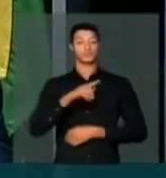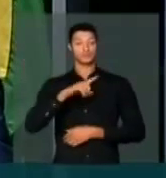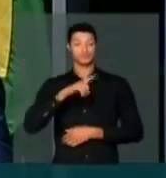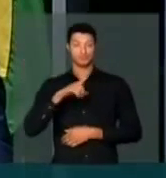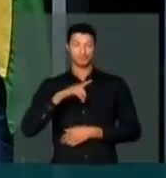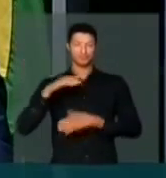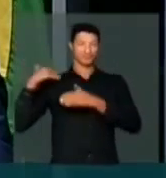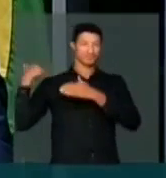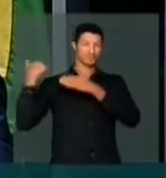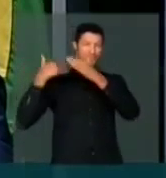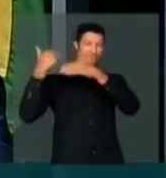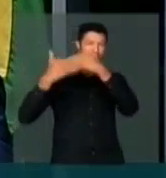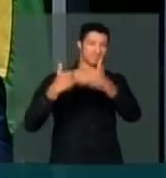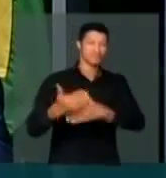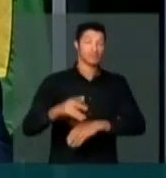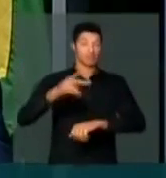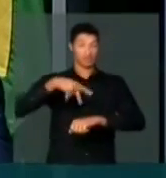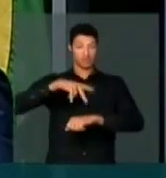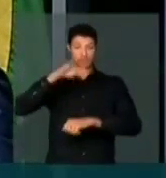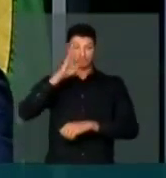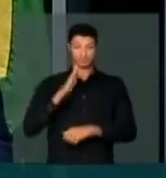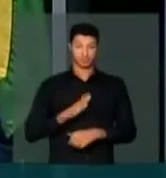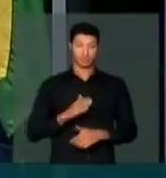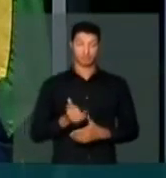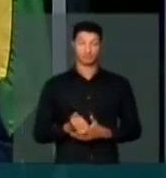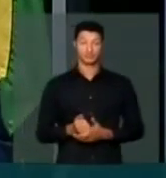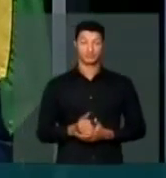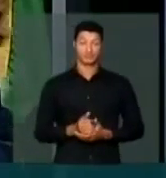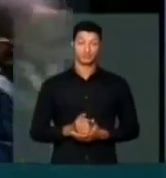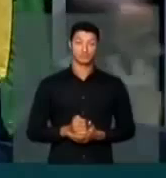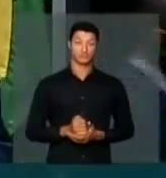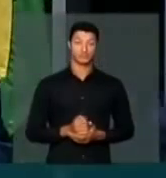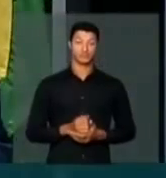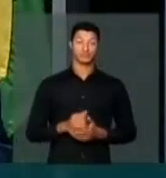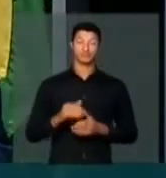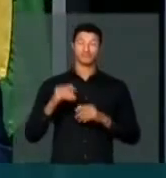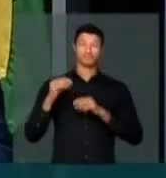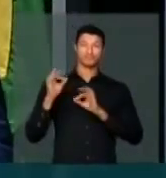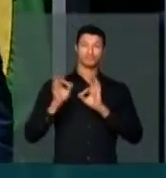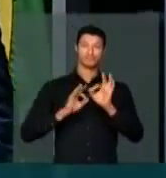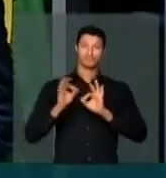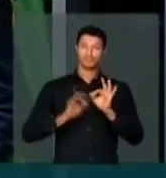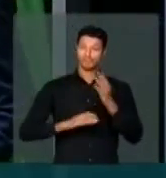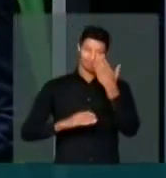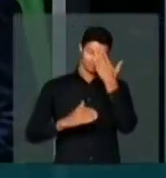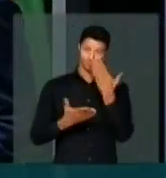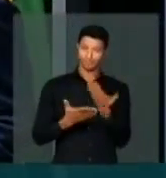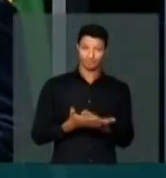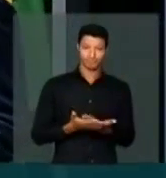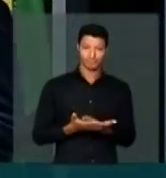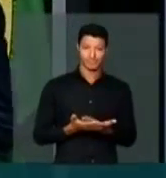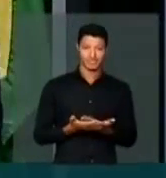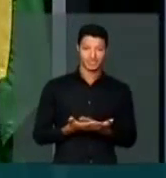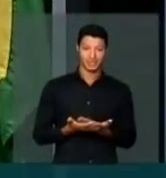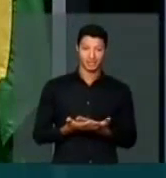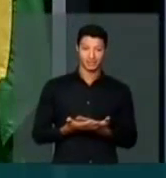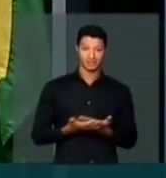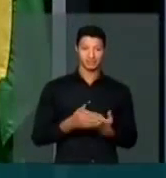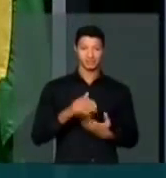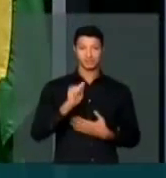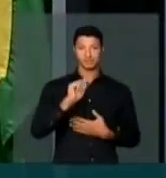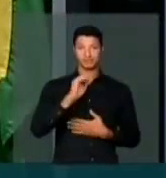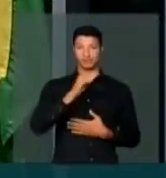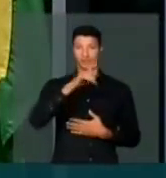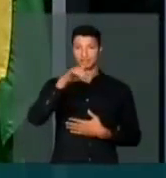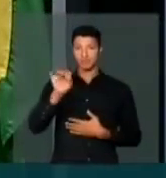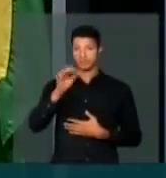ao longo do tempo no país, no Brasil, um processo de descrença na ação